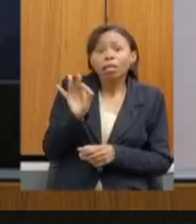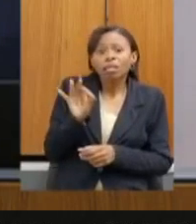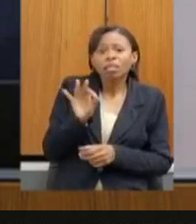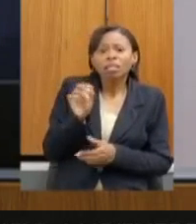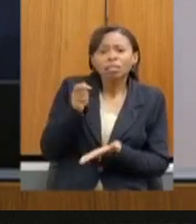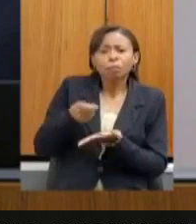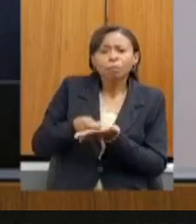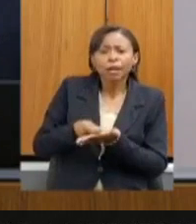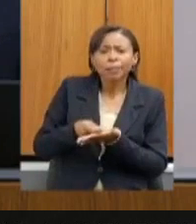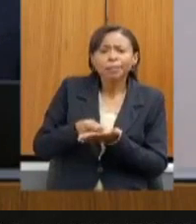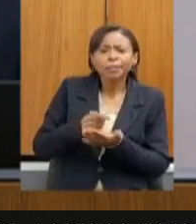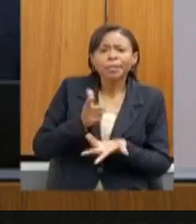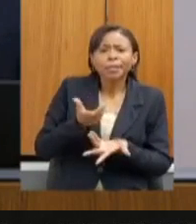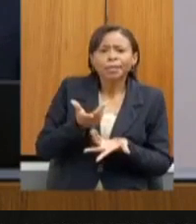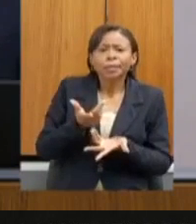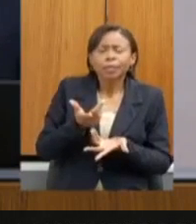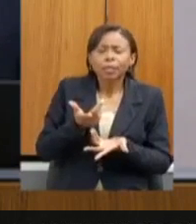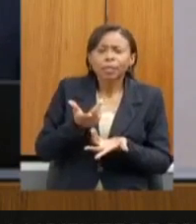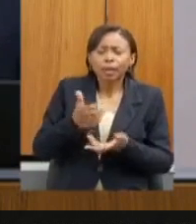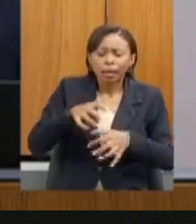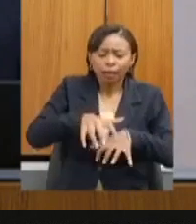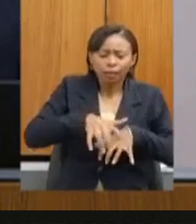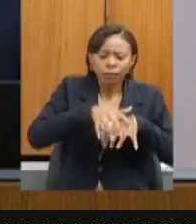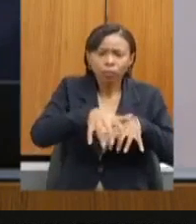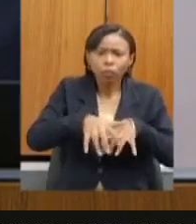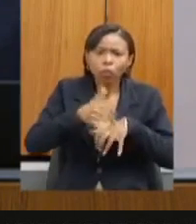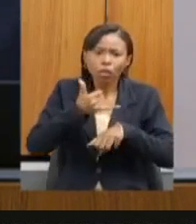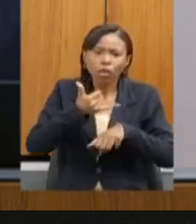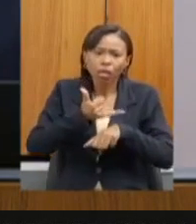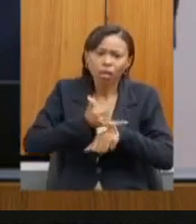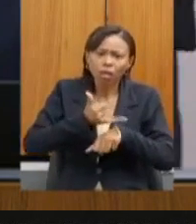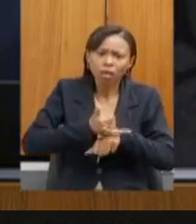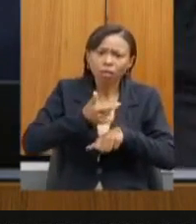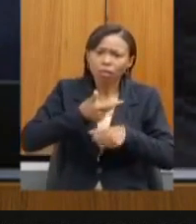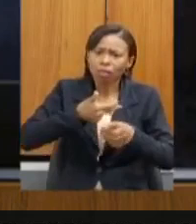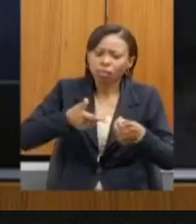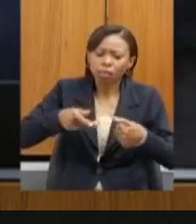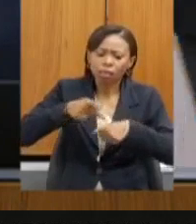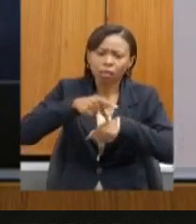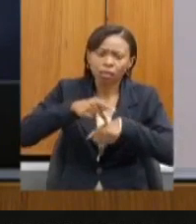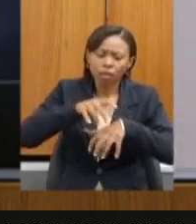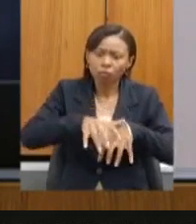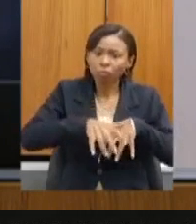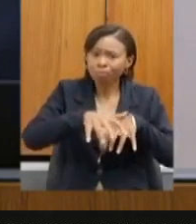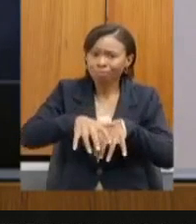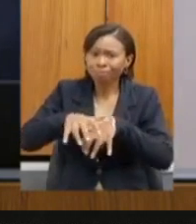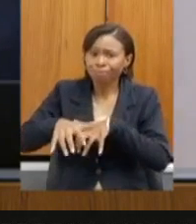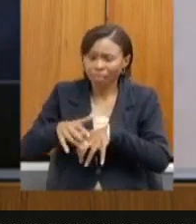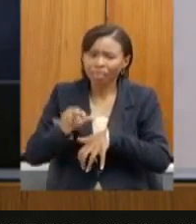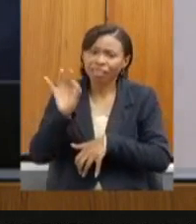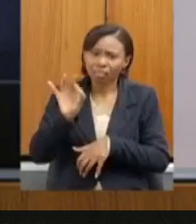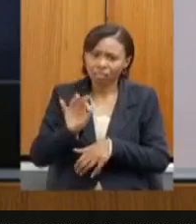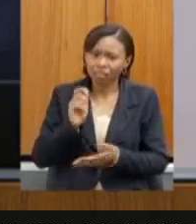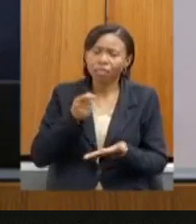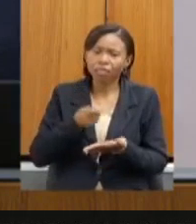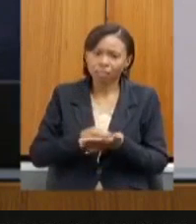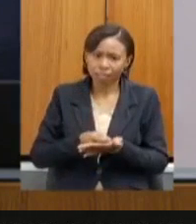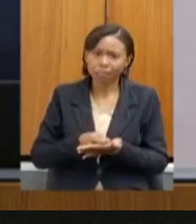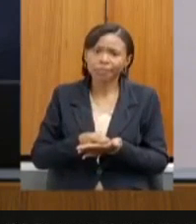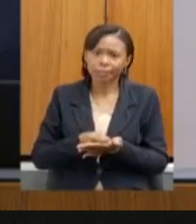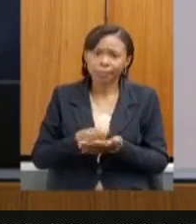sabe que, pela dificuldade financeira, tem sido contingenciada pelo Estado, em desacordo com a legislação,